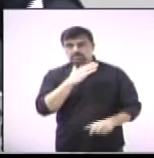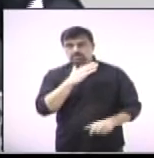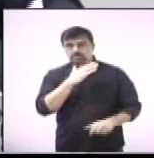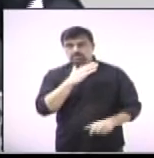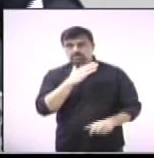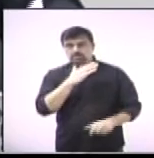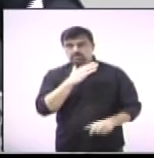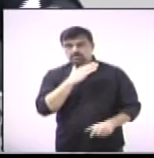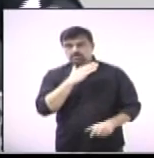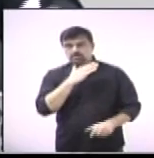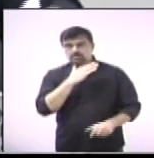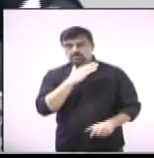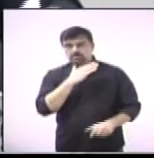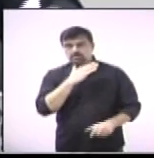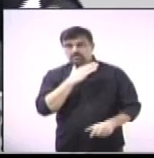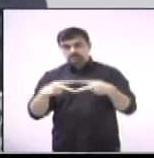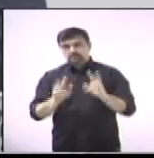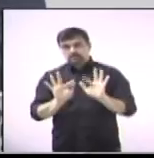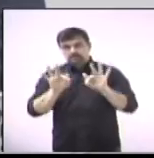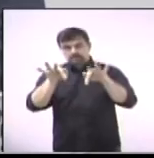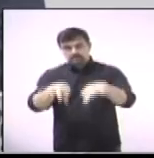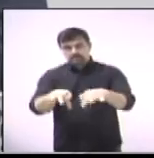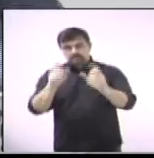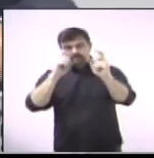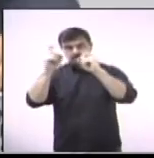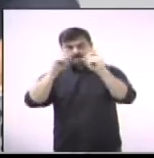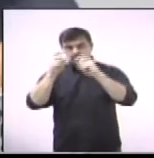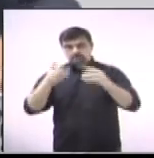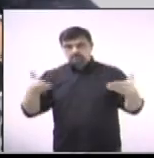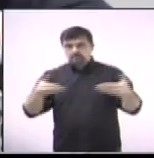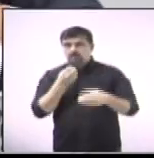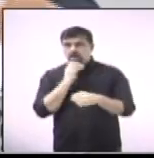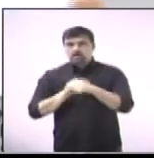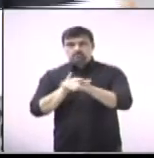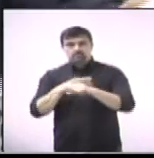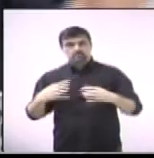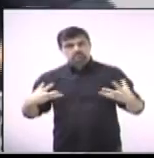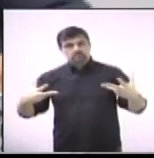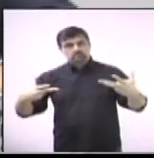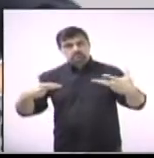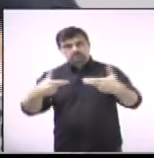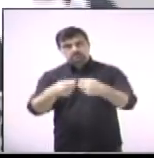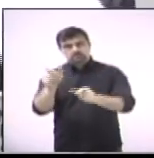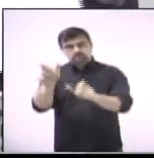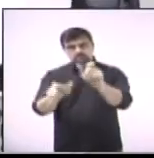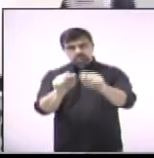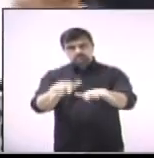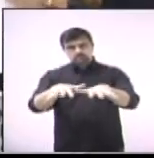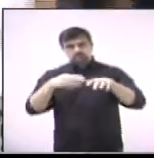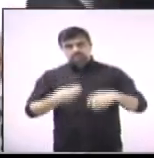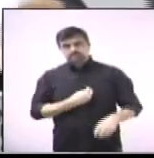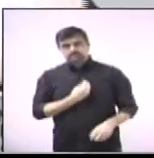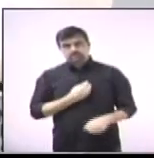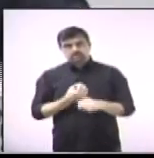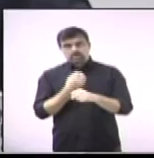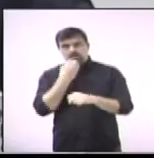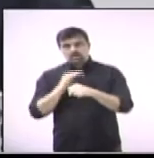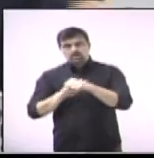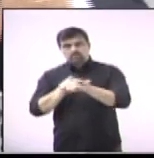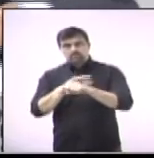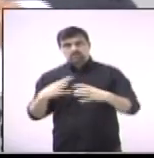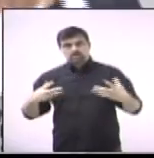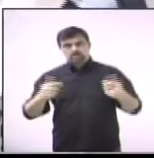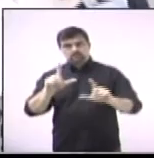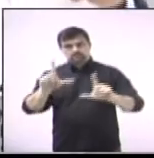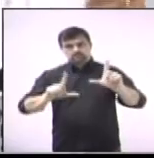a Câmara Municipal de Paulina esterra os trabalhos desta sessão. Boa noite a todos os presentes. Boa noite a todos